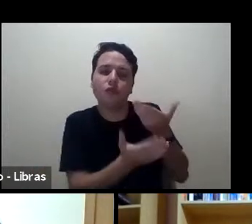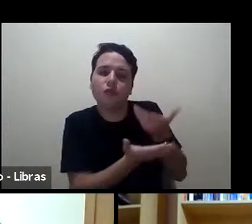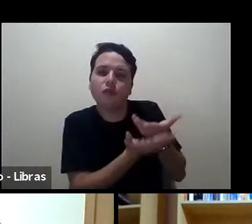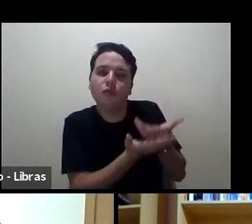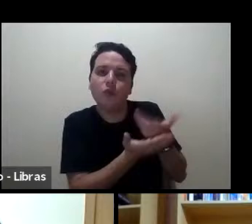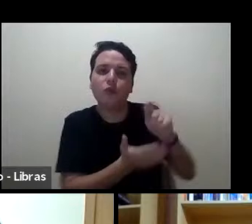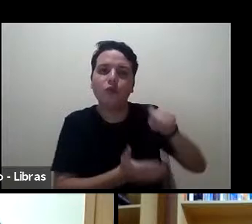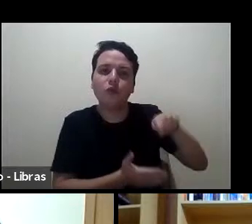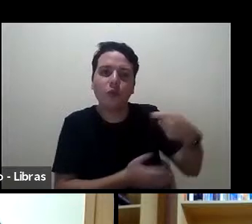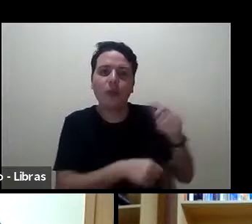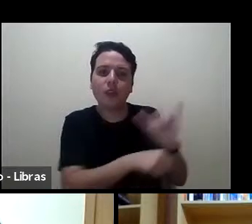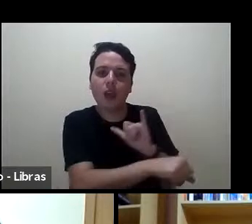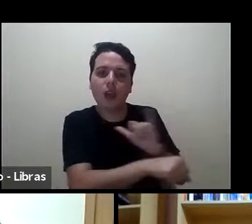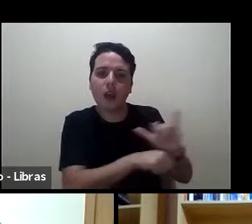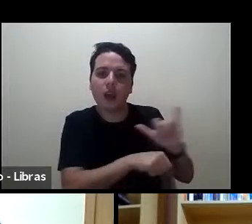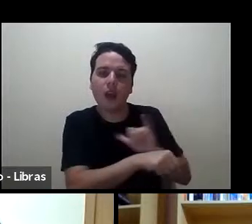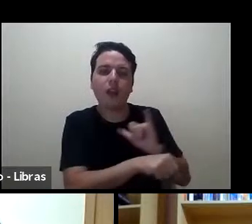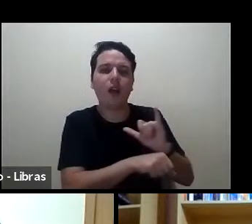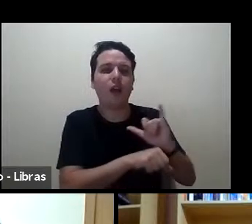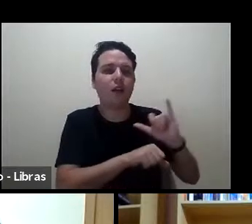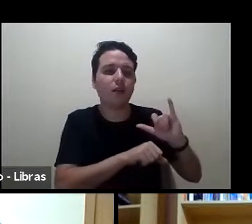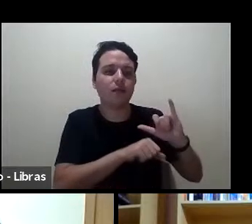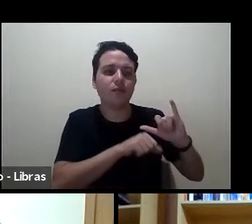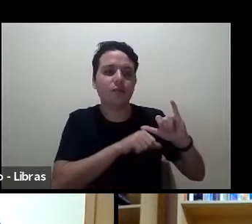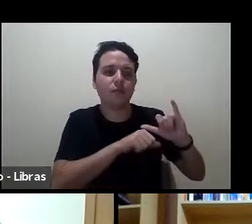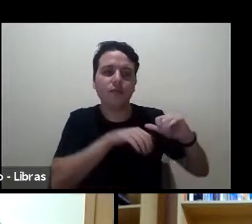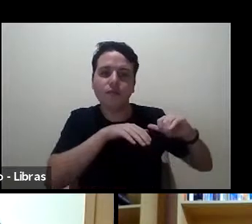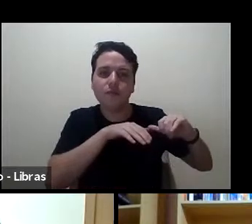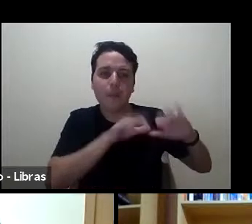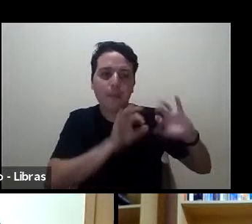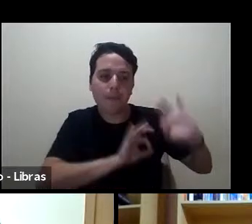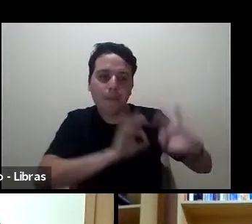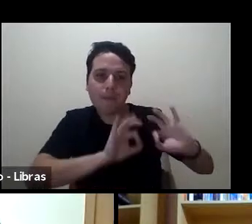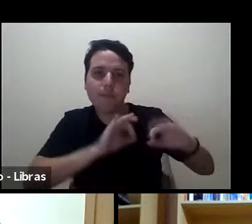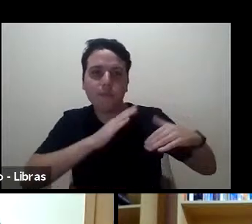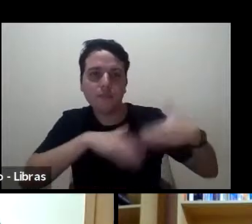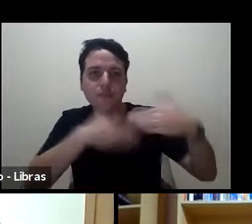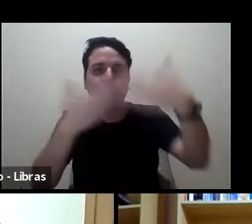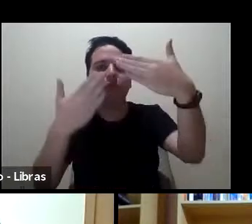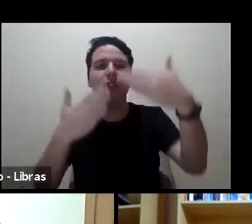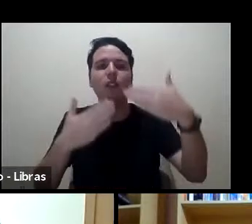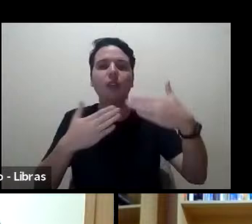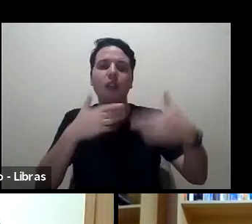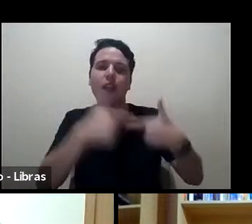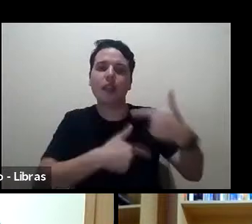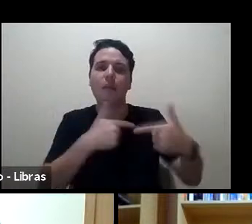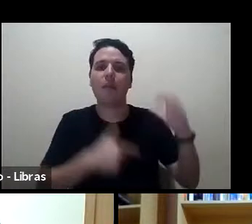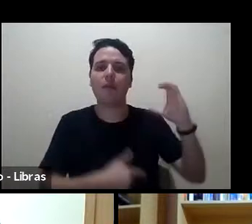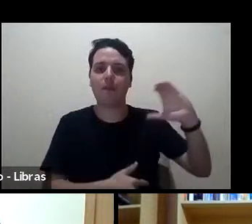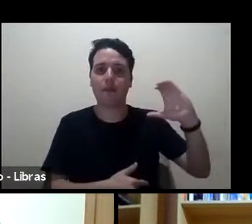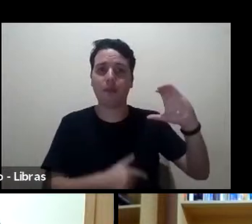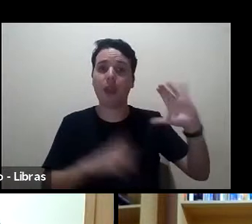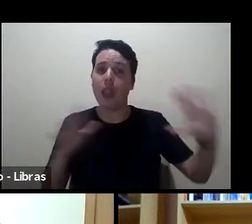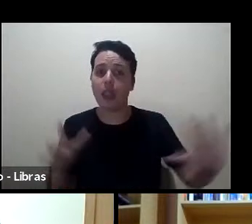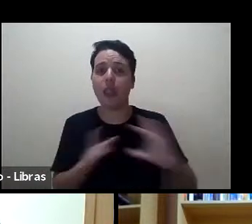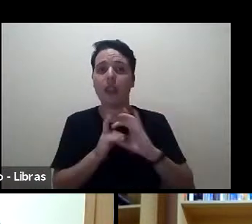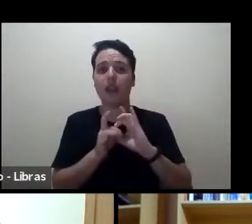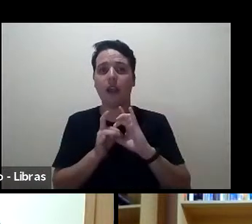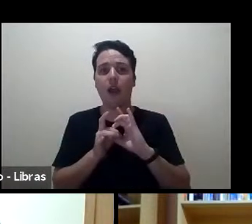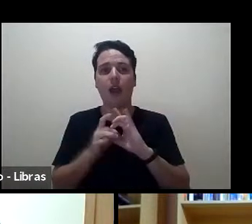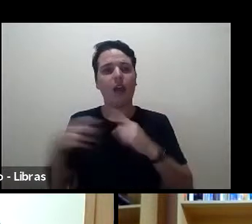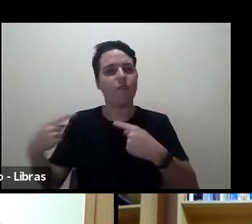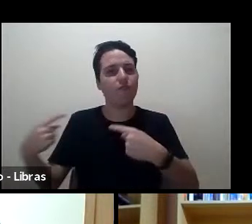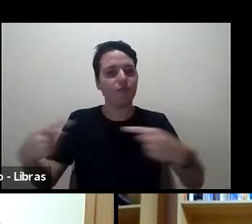mobilizar conhecimentos científicos. Tudo a ver com esse debate de hoje e com as